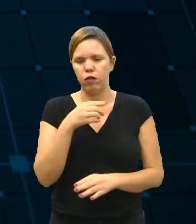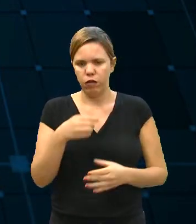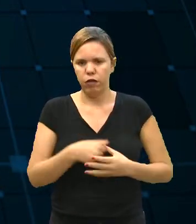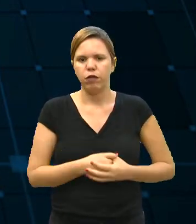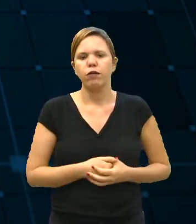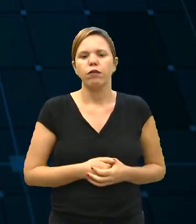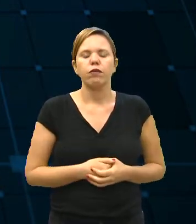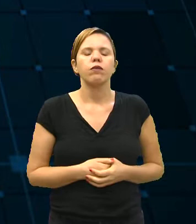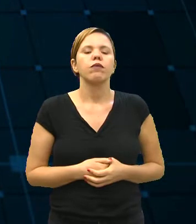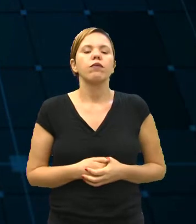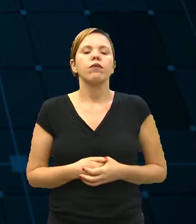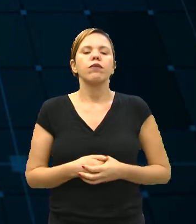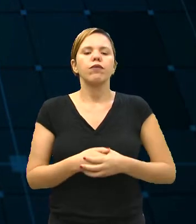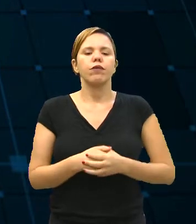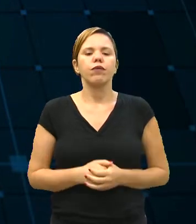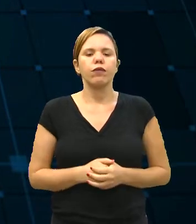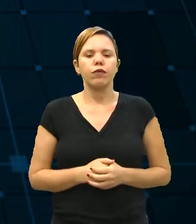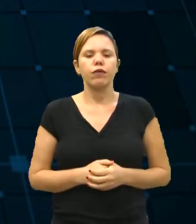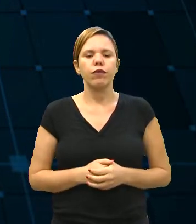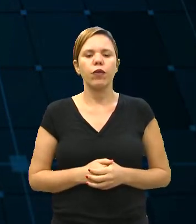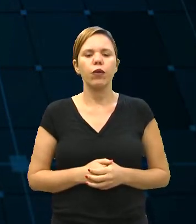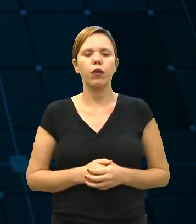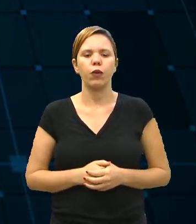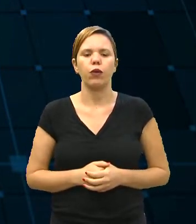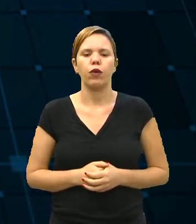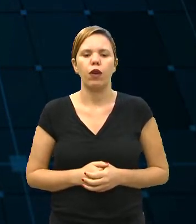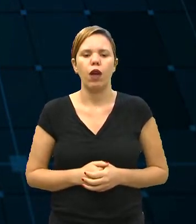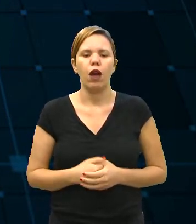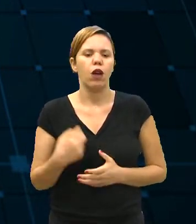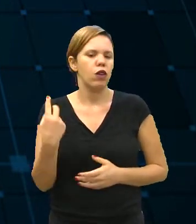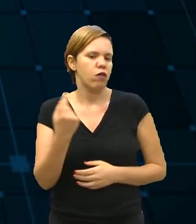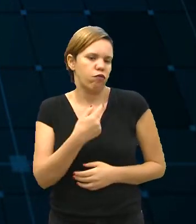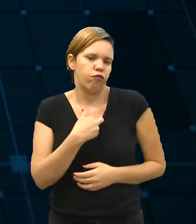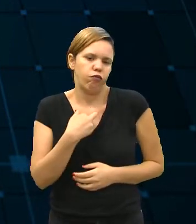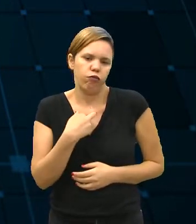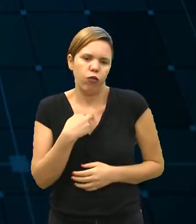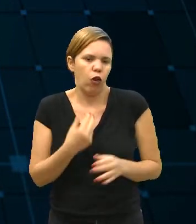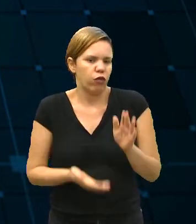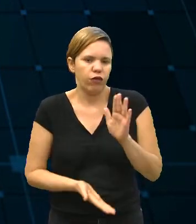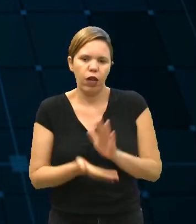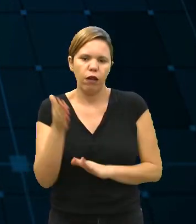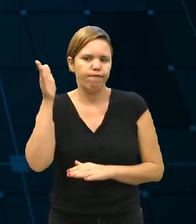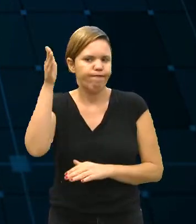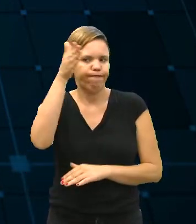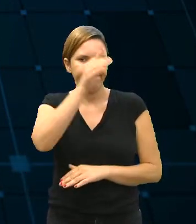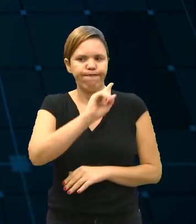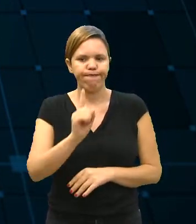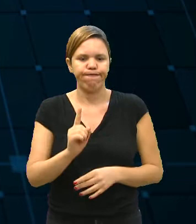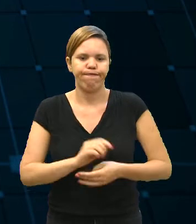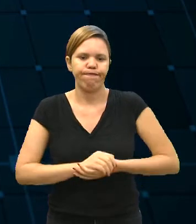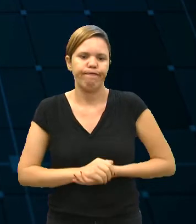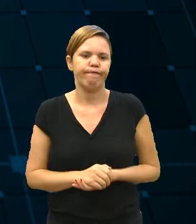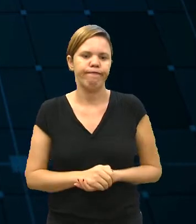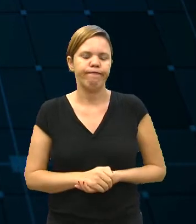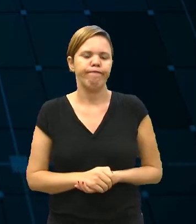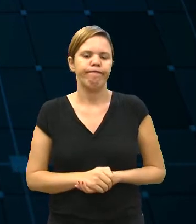nós, né? E aonde impossibilitou da gente estar saindo,